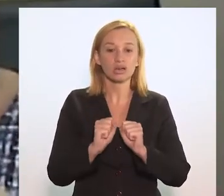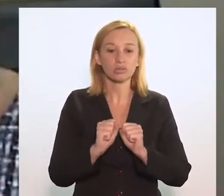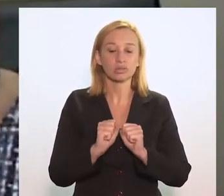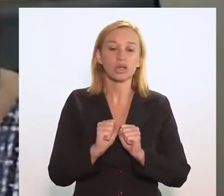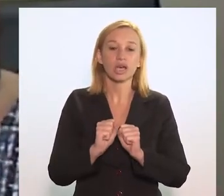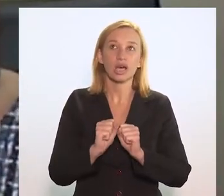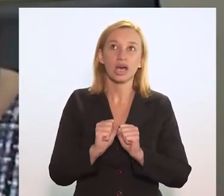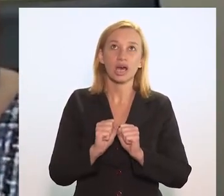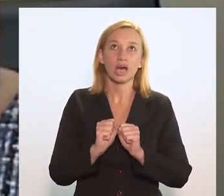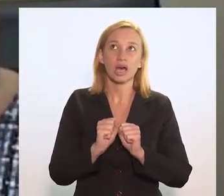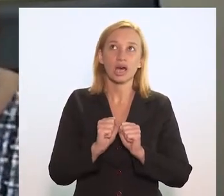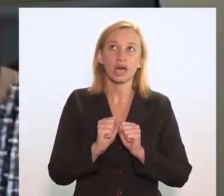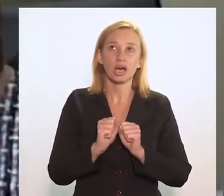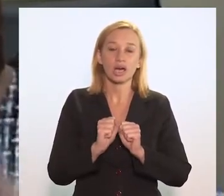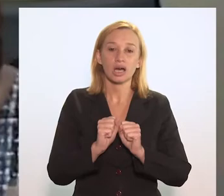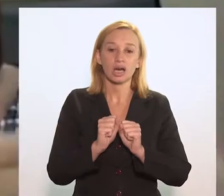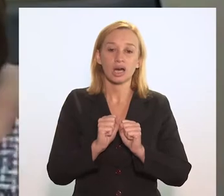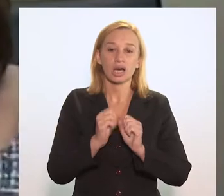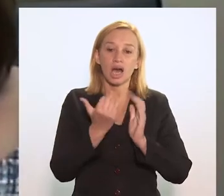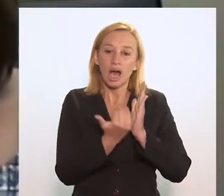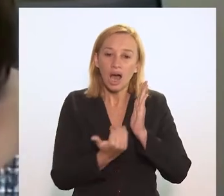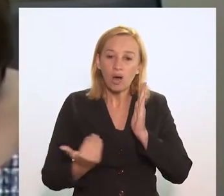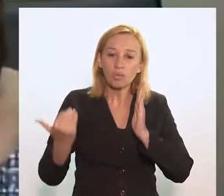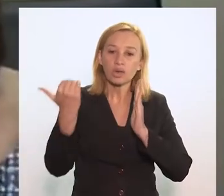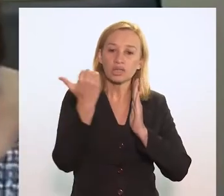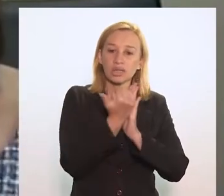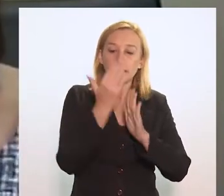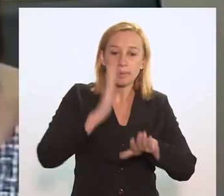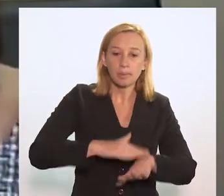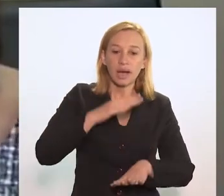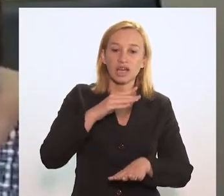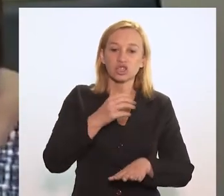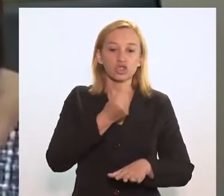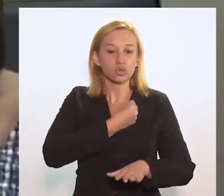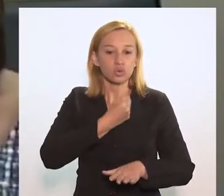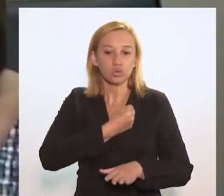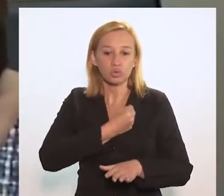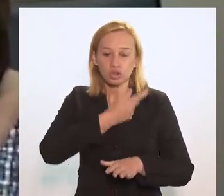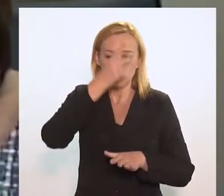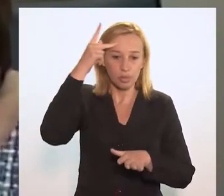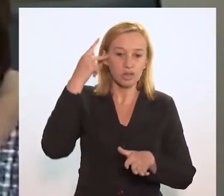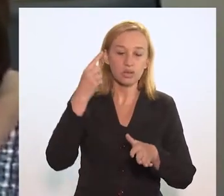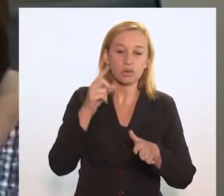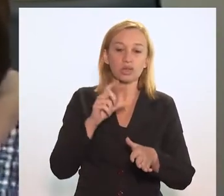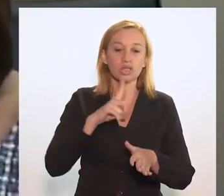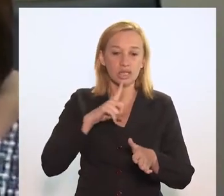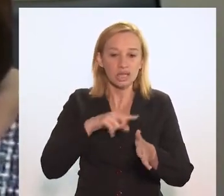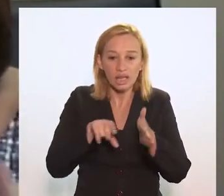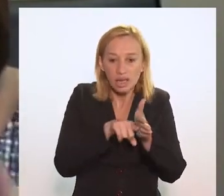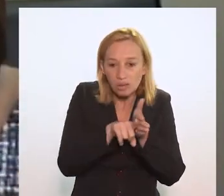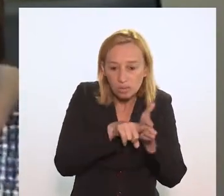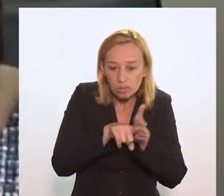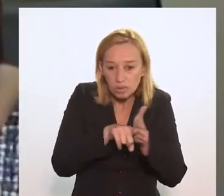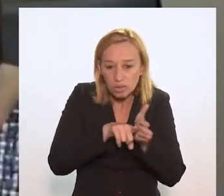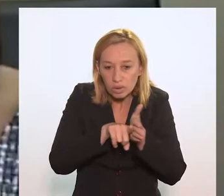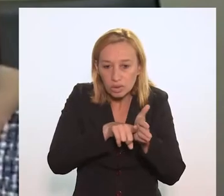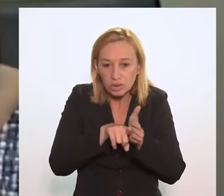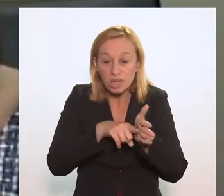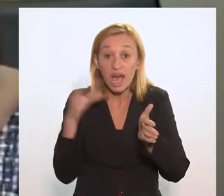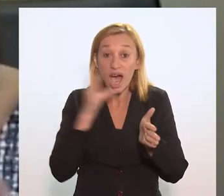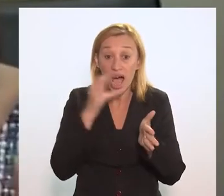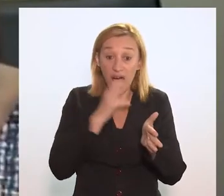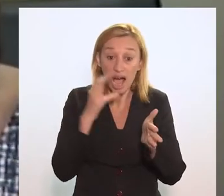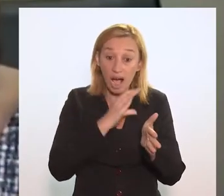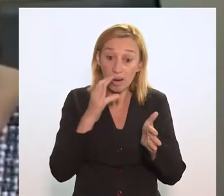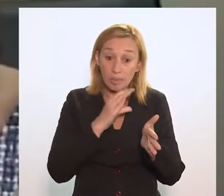aumentar, não só a base de diagnóstico, permitindo que essas pessoas ingressem de uma